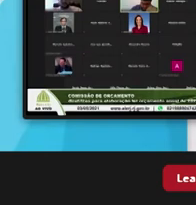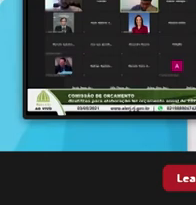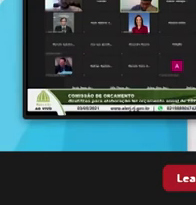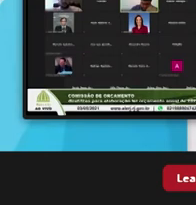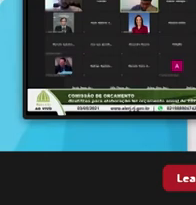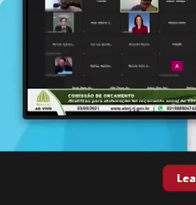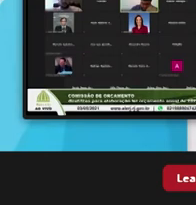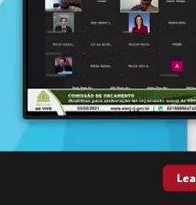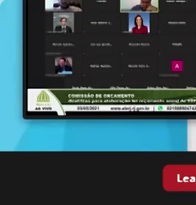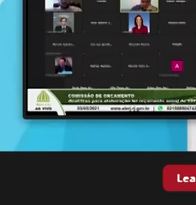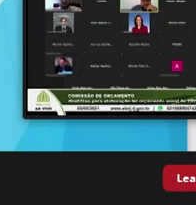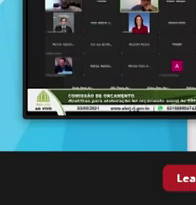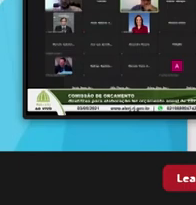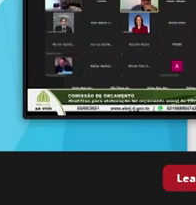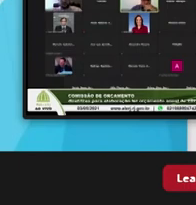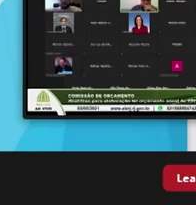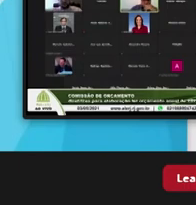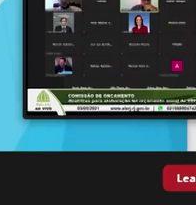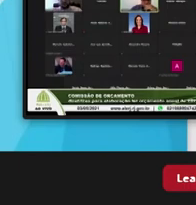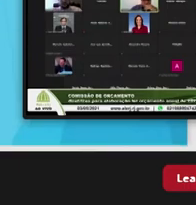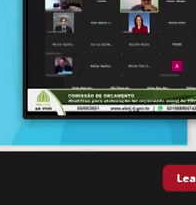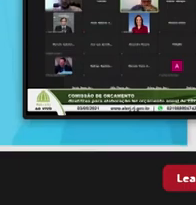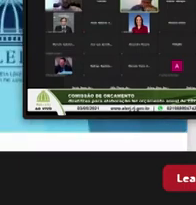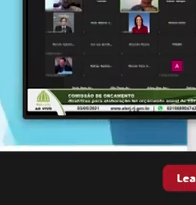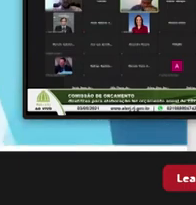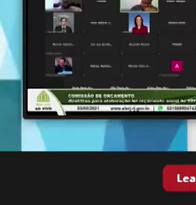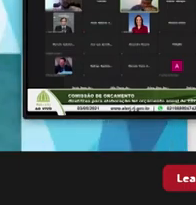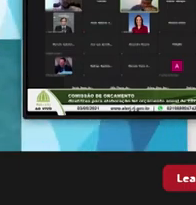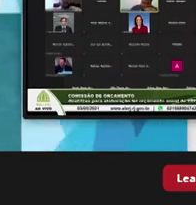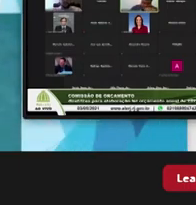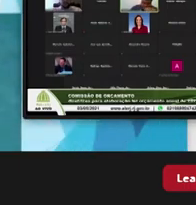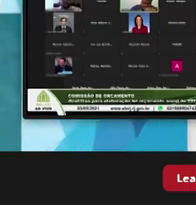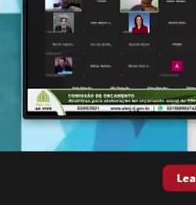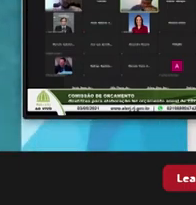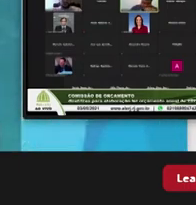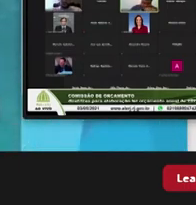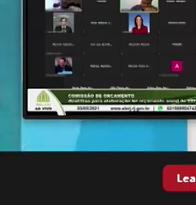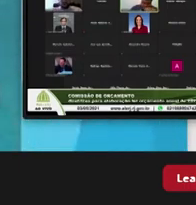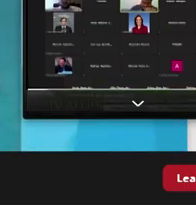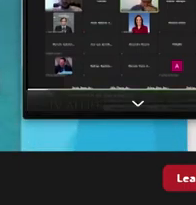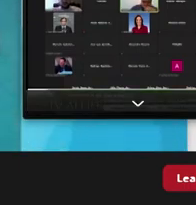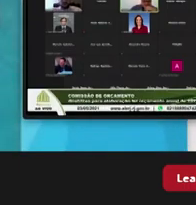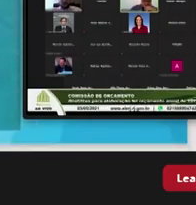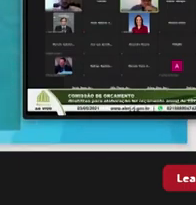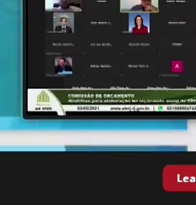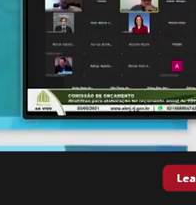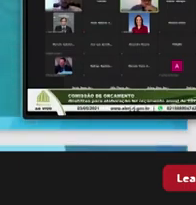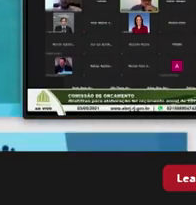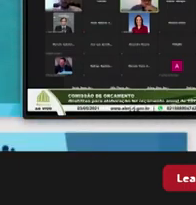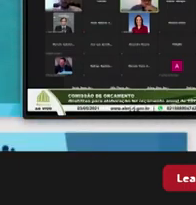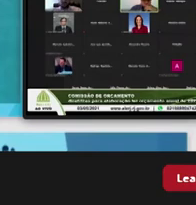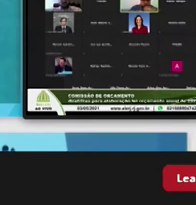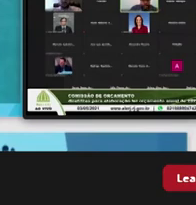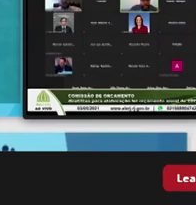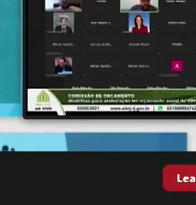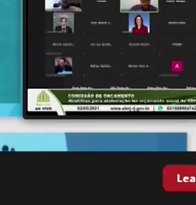óleo eu entendi que essa era a demanda para mim hoje